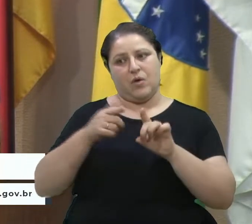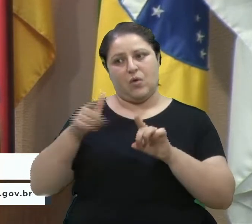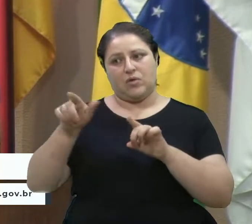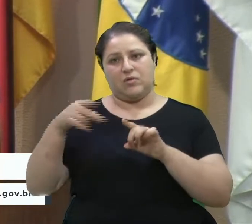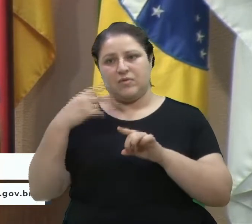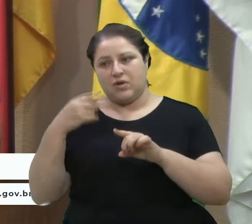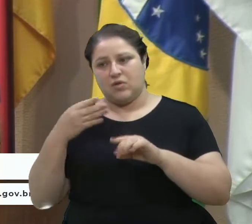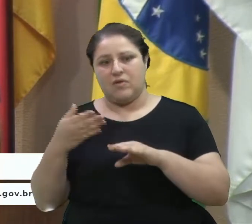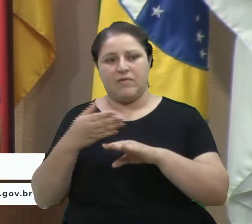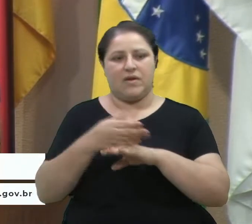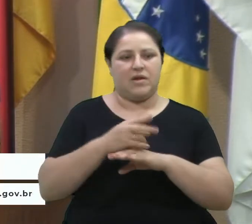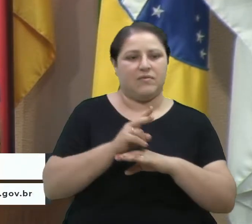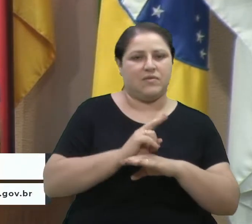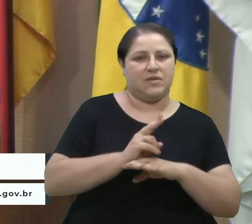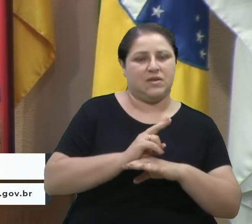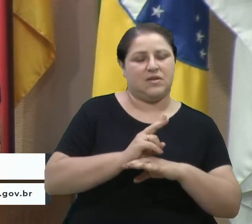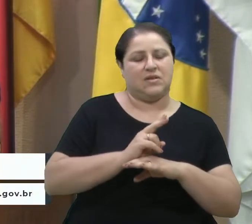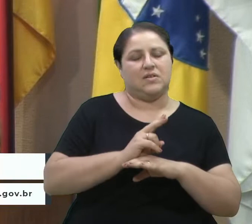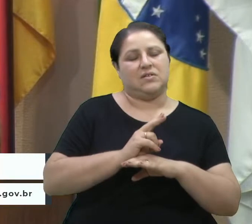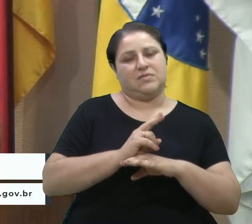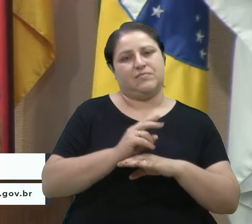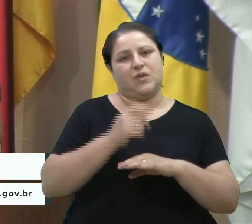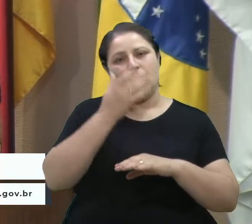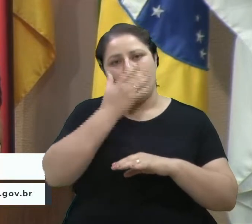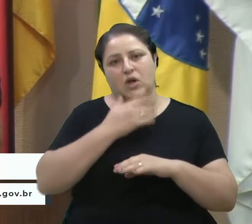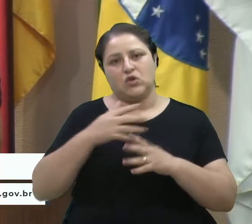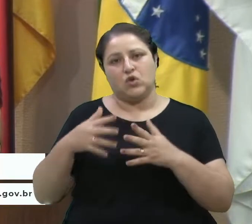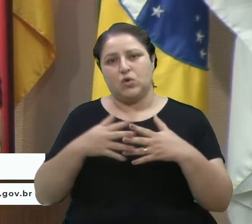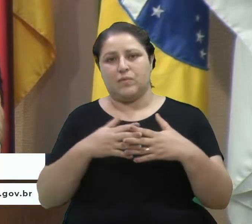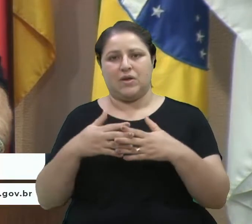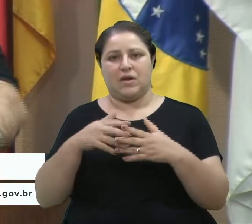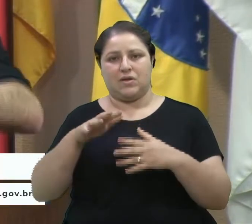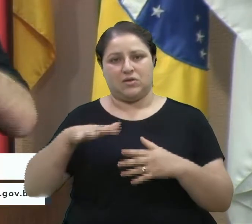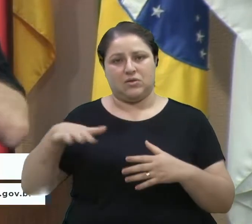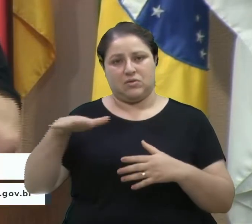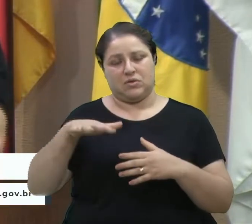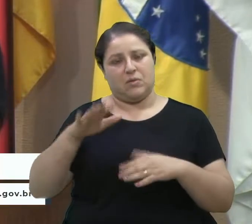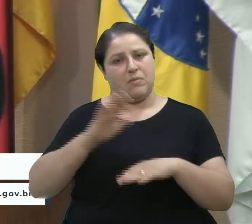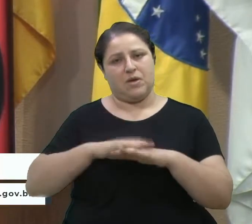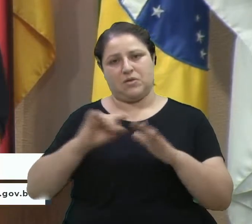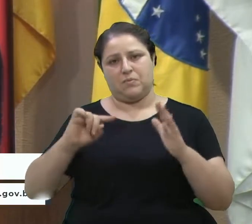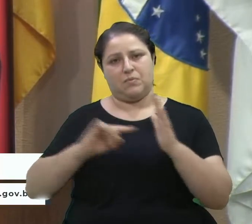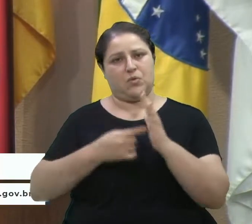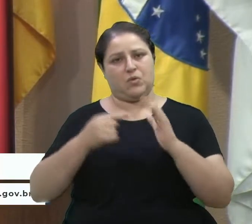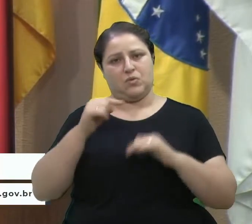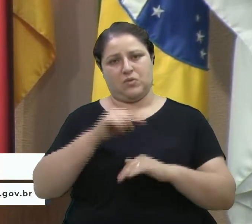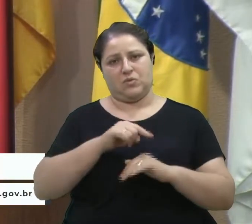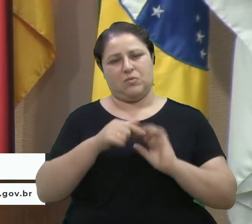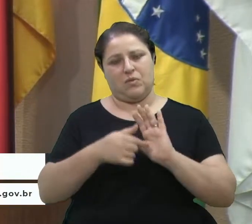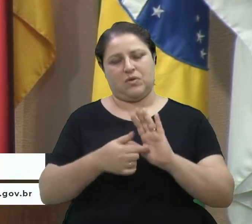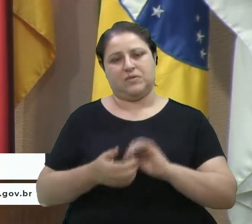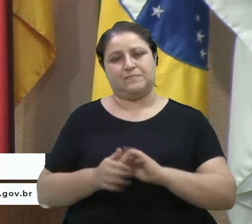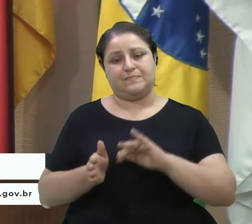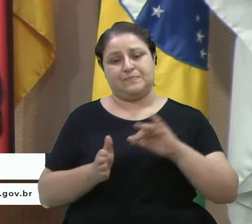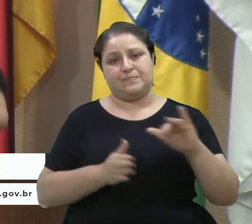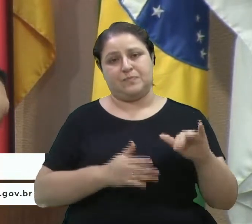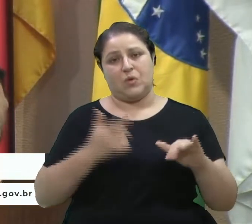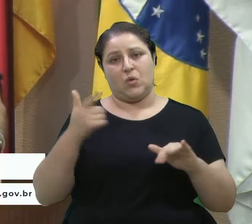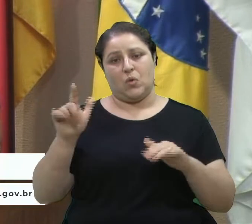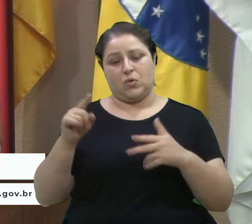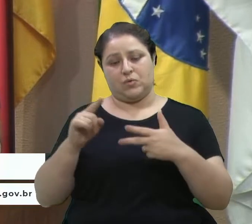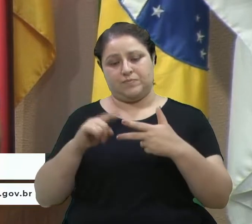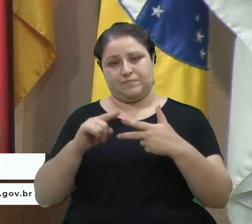fiscalizar. Então, acho complicado essa questão, mas para pontuar isso. O outro assunto que eu trago, já tinha